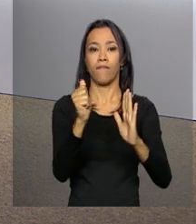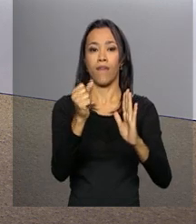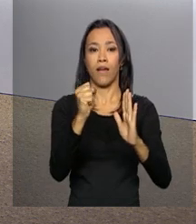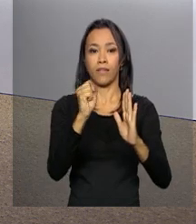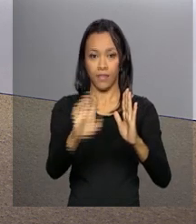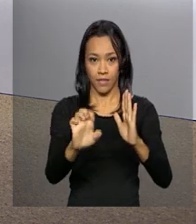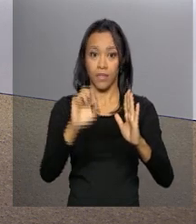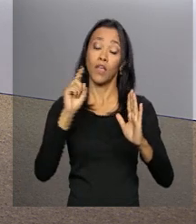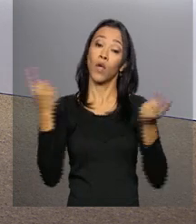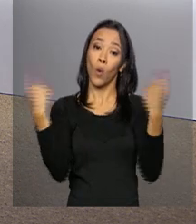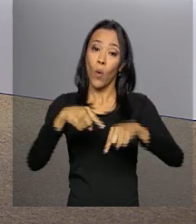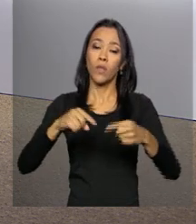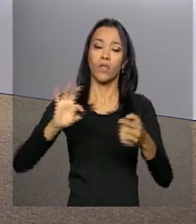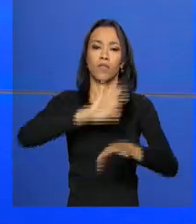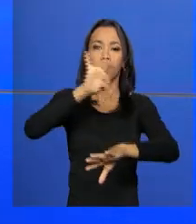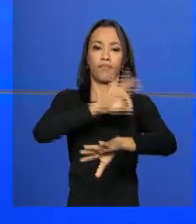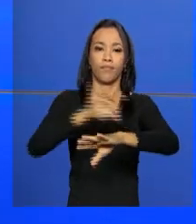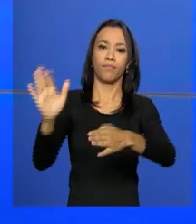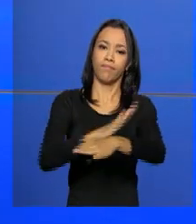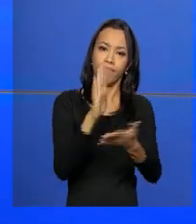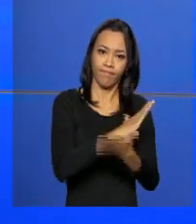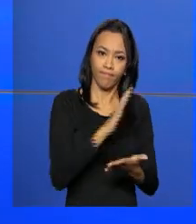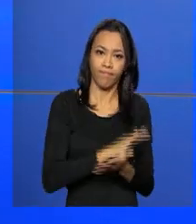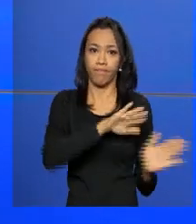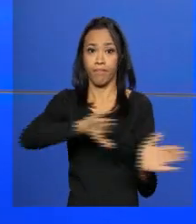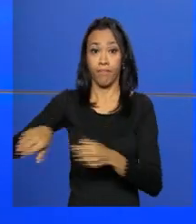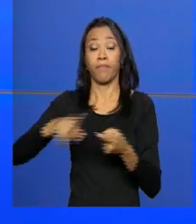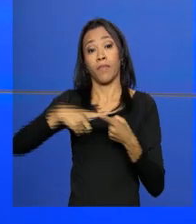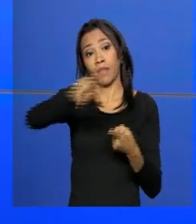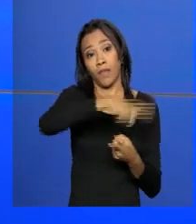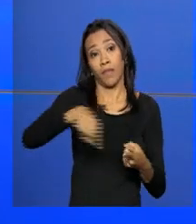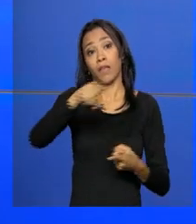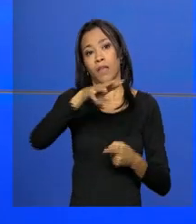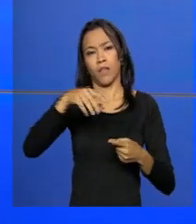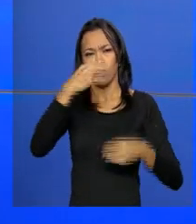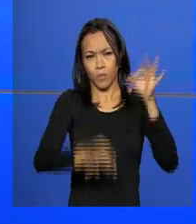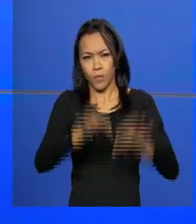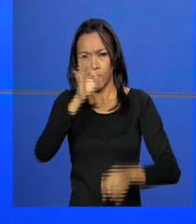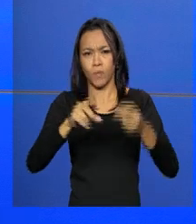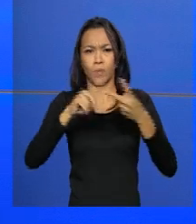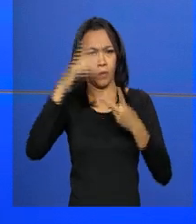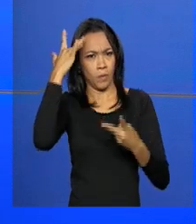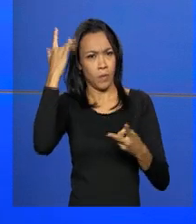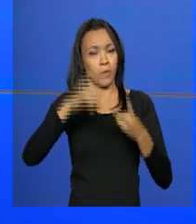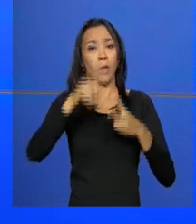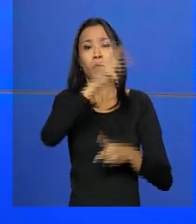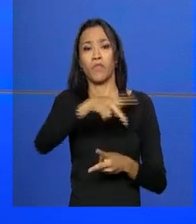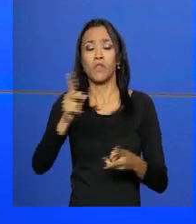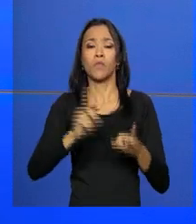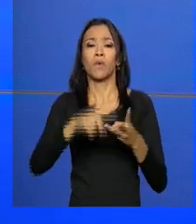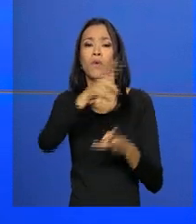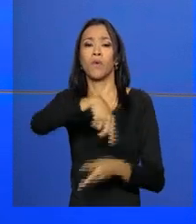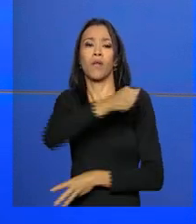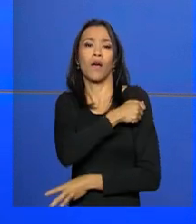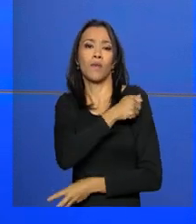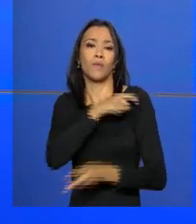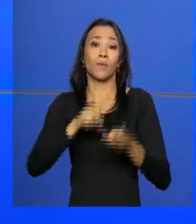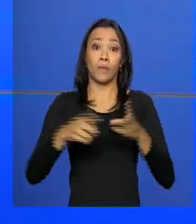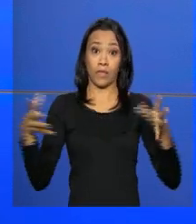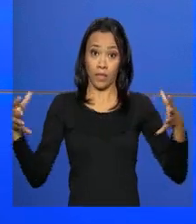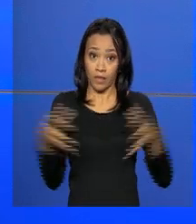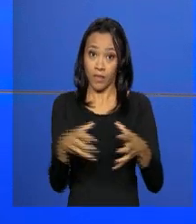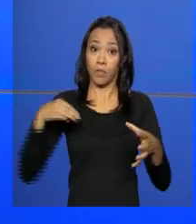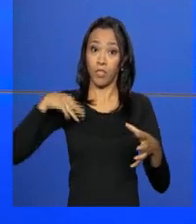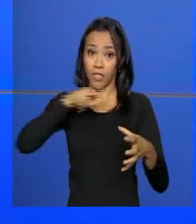enfrentamento ao Aedes aegypti. Juristas, professores de direito, defensores públicos, estudantes, integrantes do Ministério